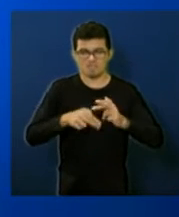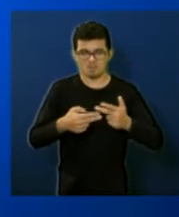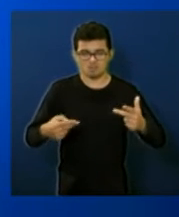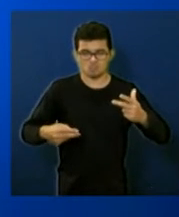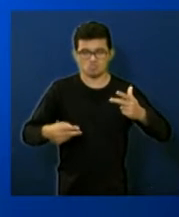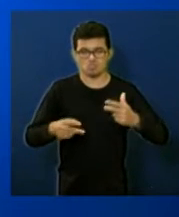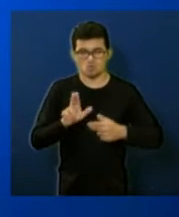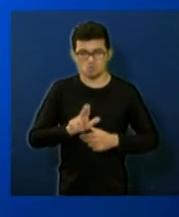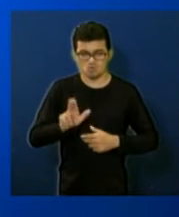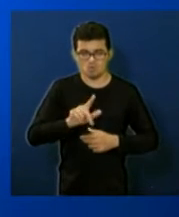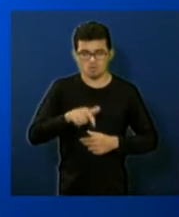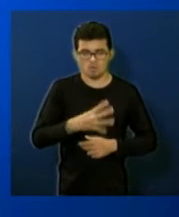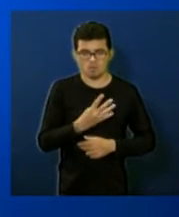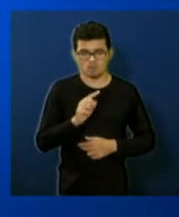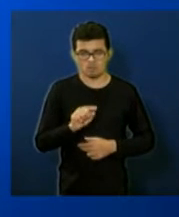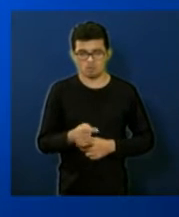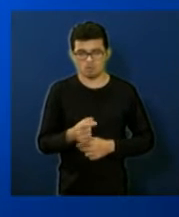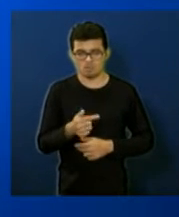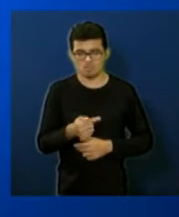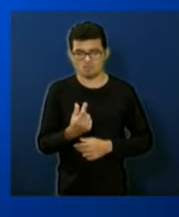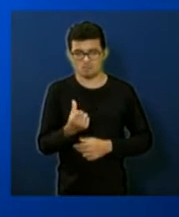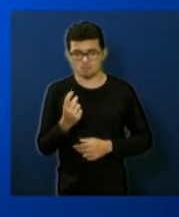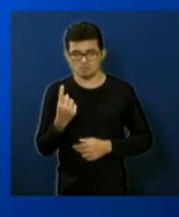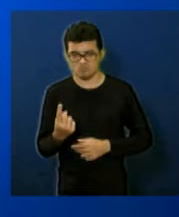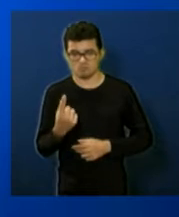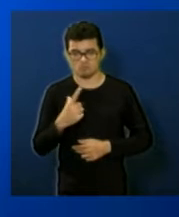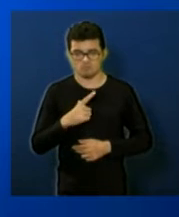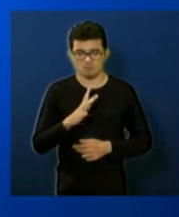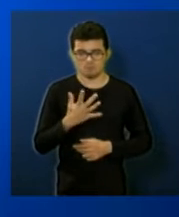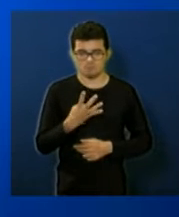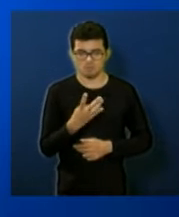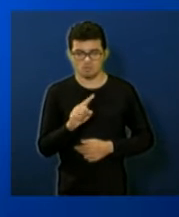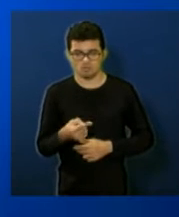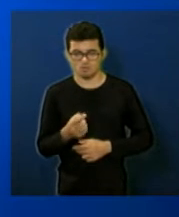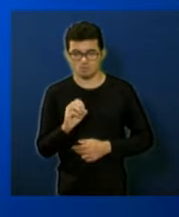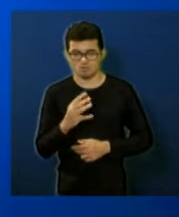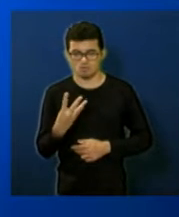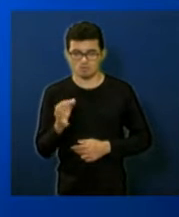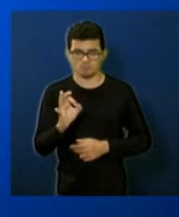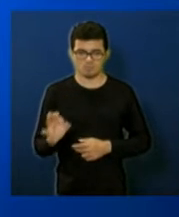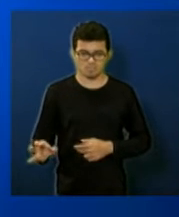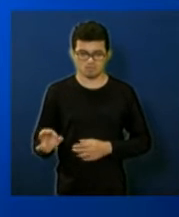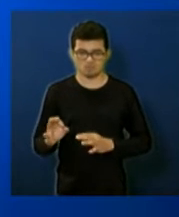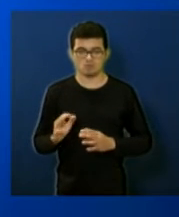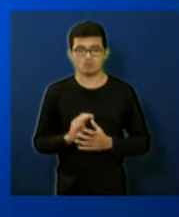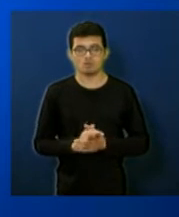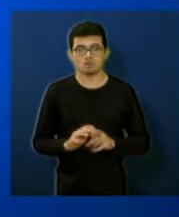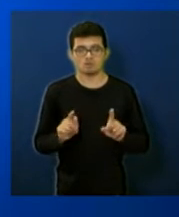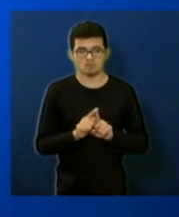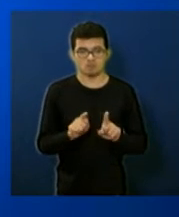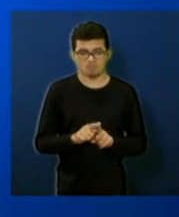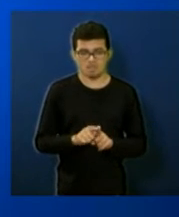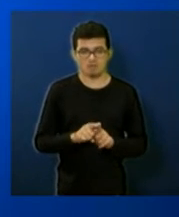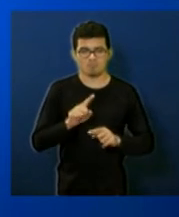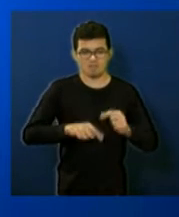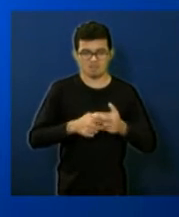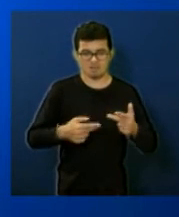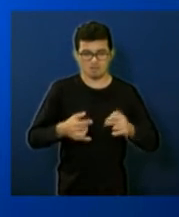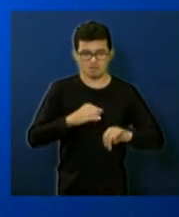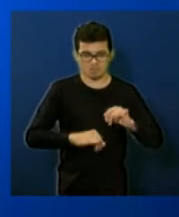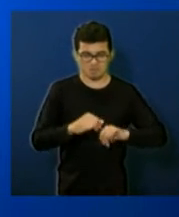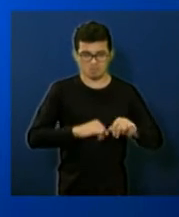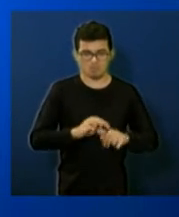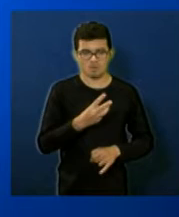DAI utiliza 4.761 representa 4,04% da despesa material de consumo produtos químicos